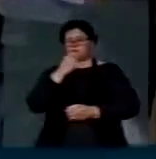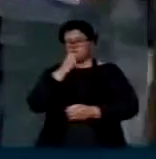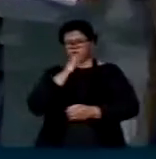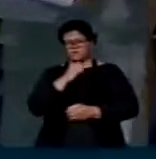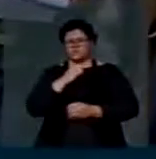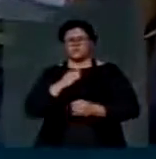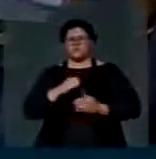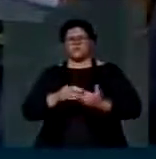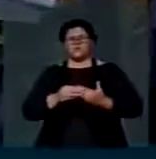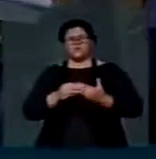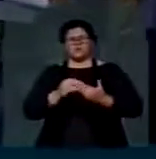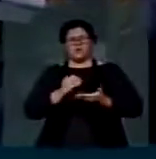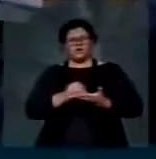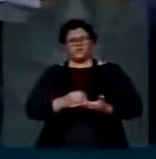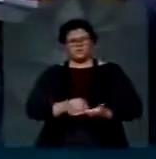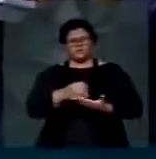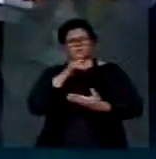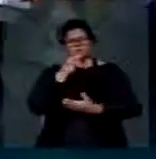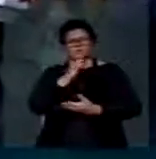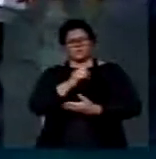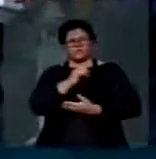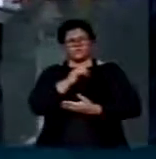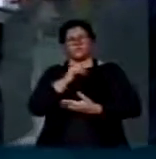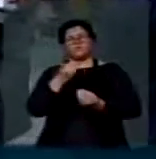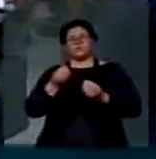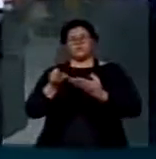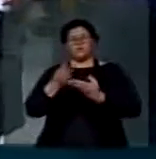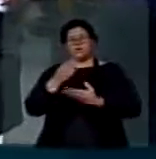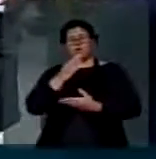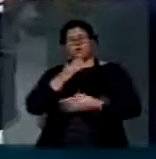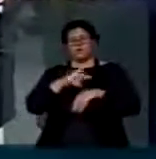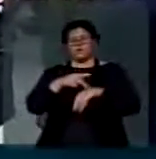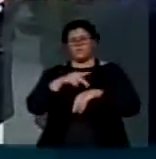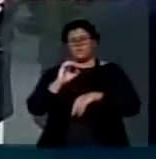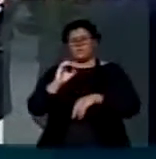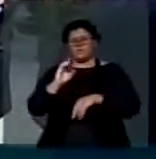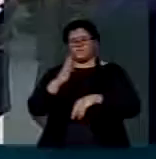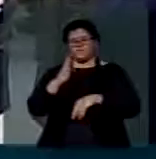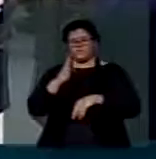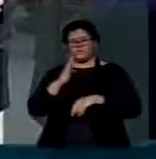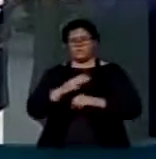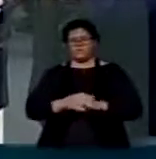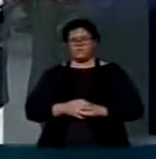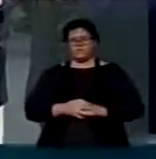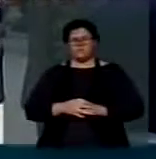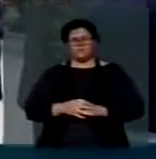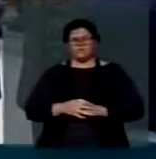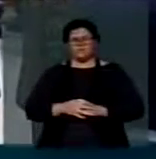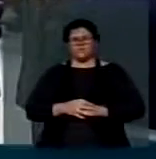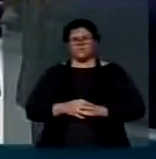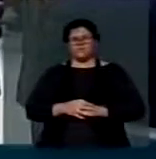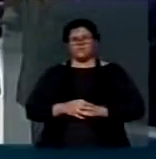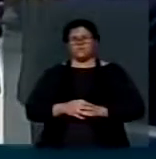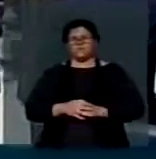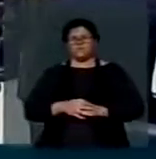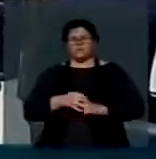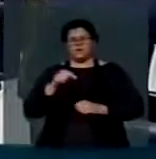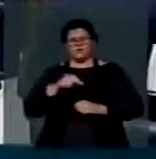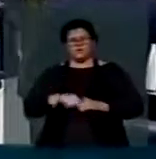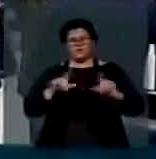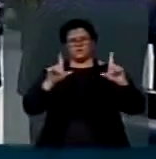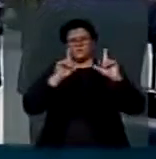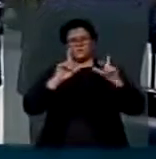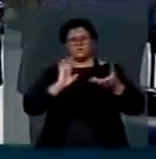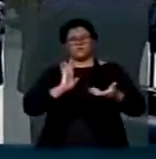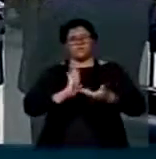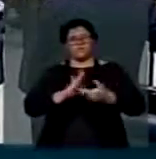de energia elétrica a serem doados pela Bolívia. Então, pela Rádio Câmara a gente vai para a Voz do Brasil e aqui na TV Câmara e